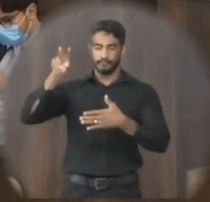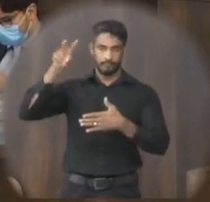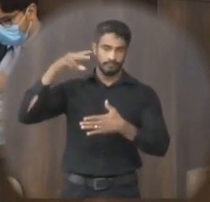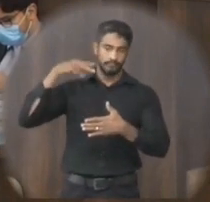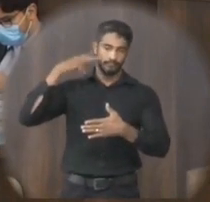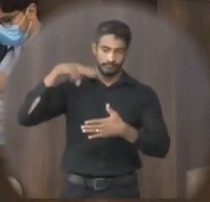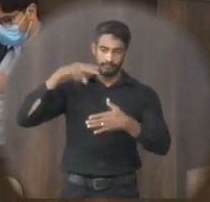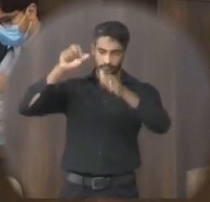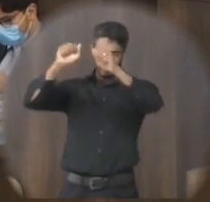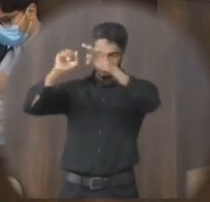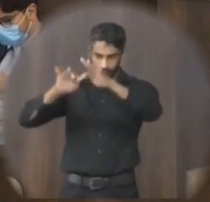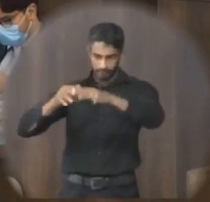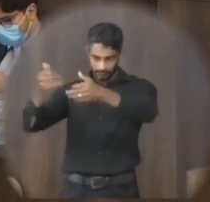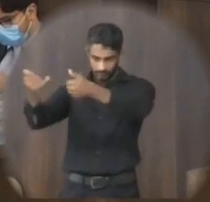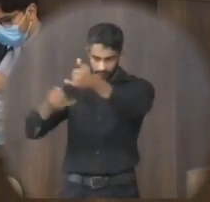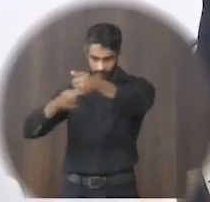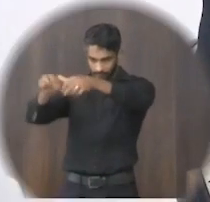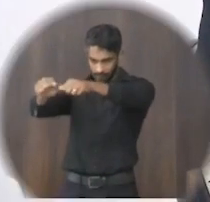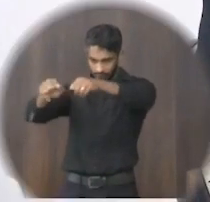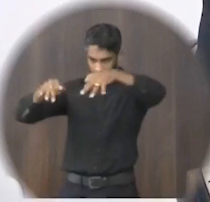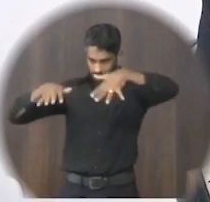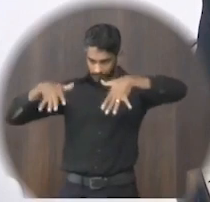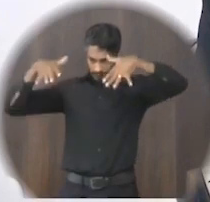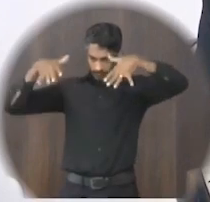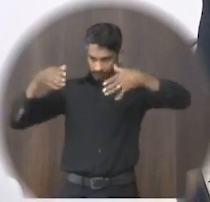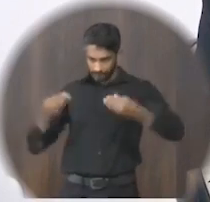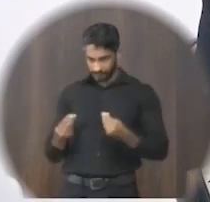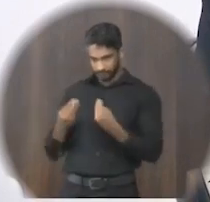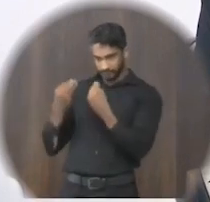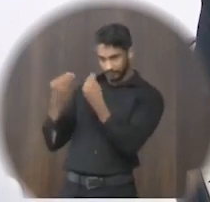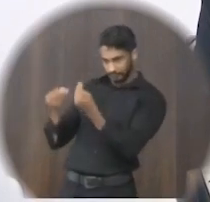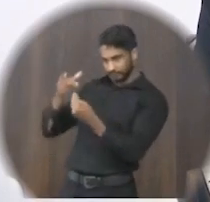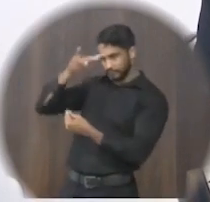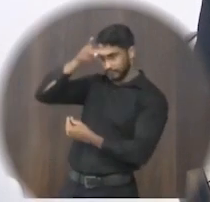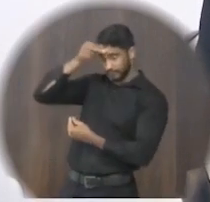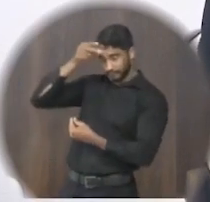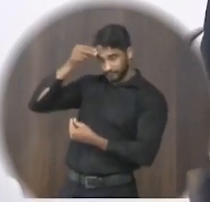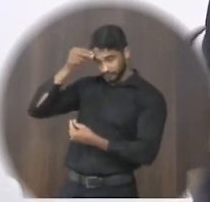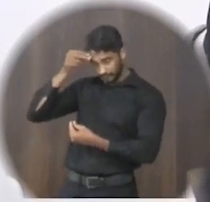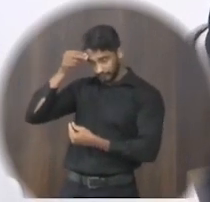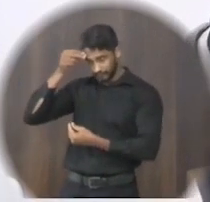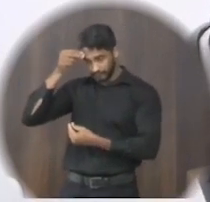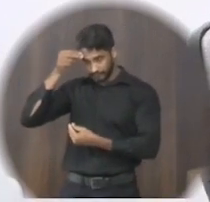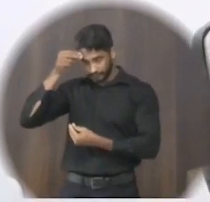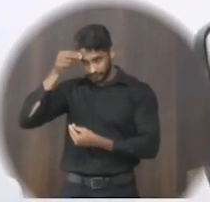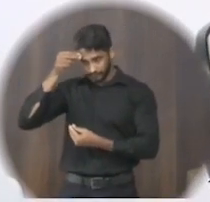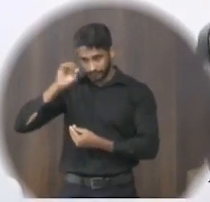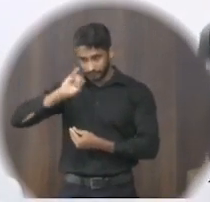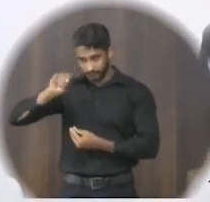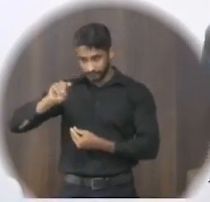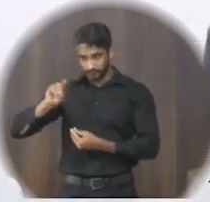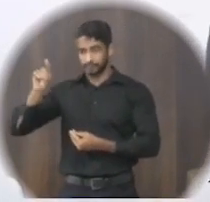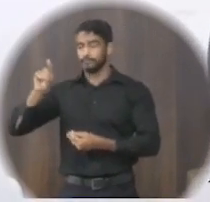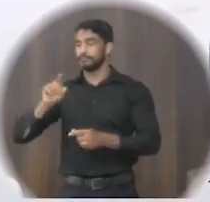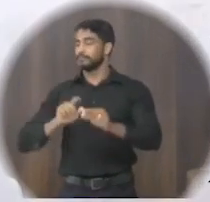vem depois de ouvir o plenário na forma regimental indicar o senhor prefeito de Janaúba senhor José Aparecido Mendes Santos